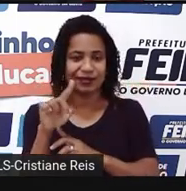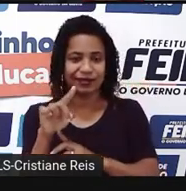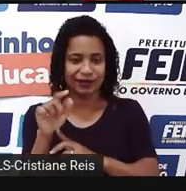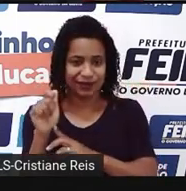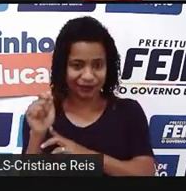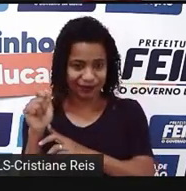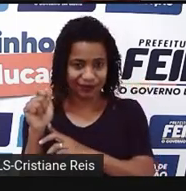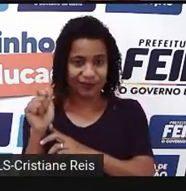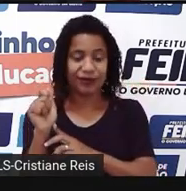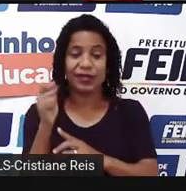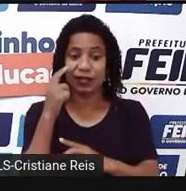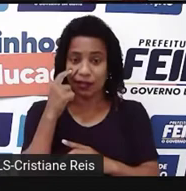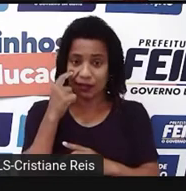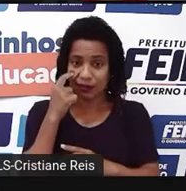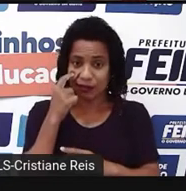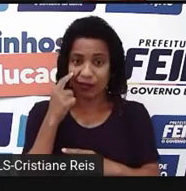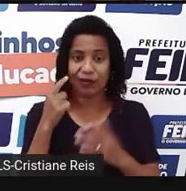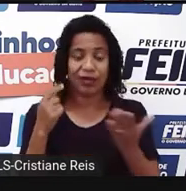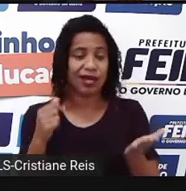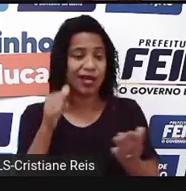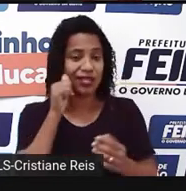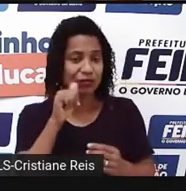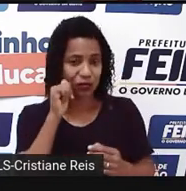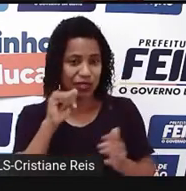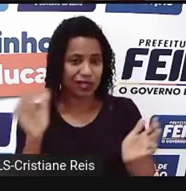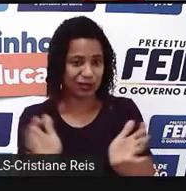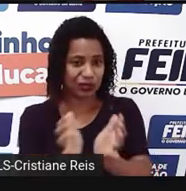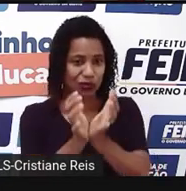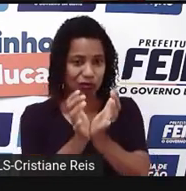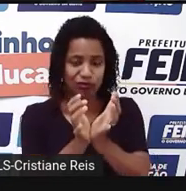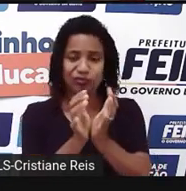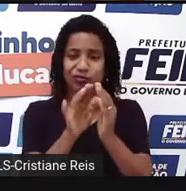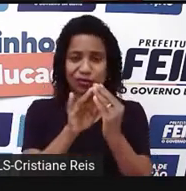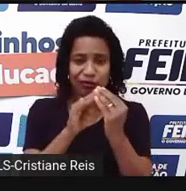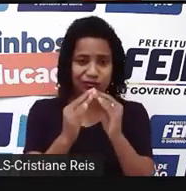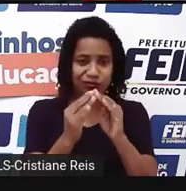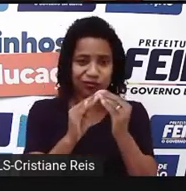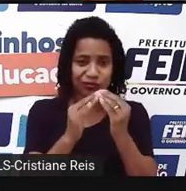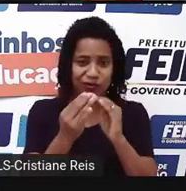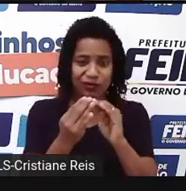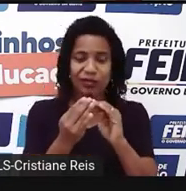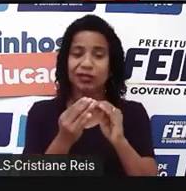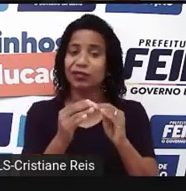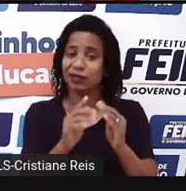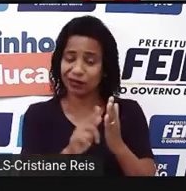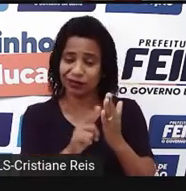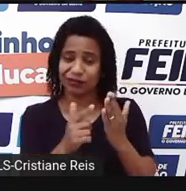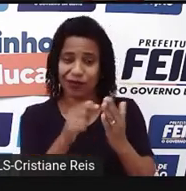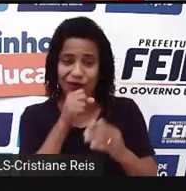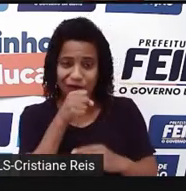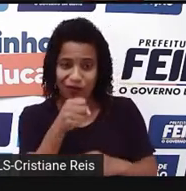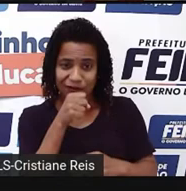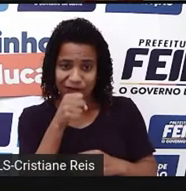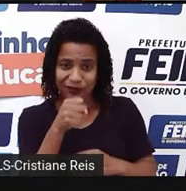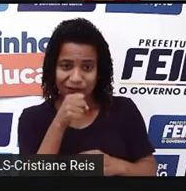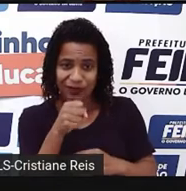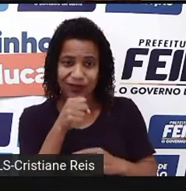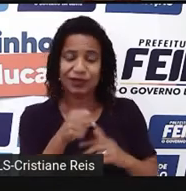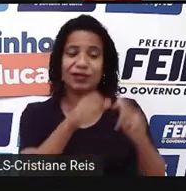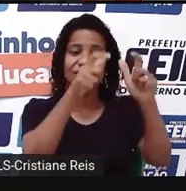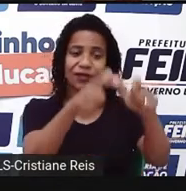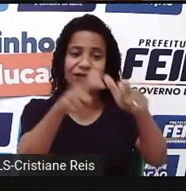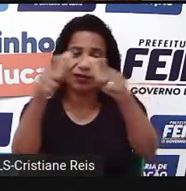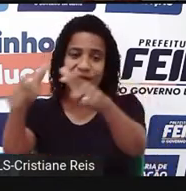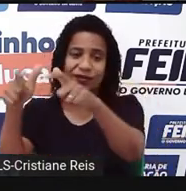grupo, né? Denominado Nós, Mulheres da Periferia, ele é formado por jornalistas moradoras de diferentes